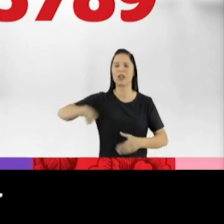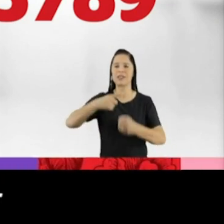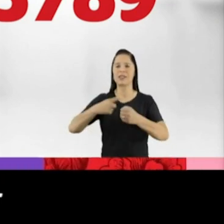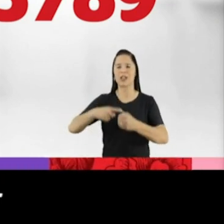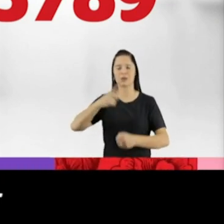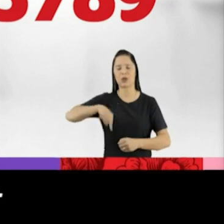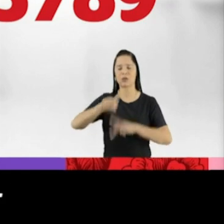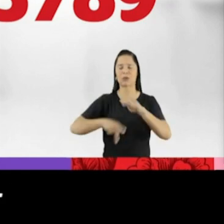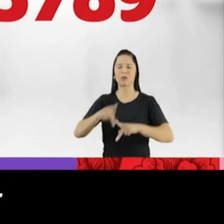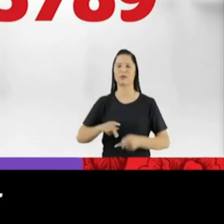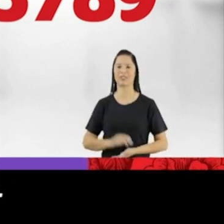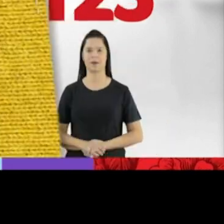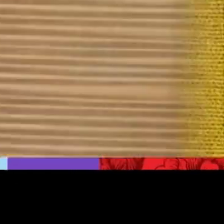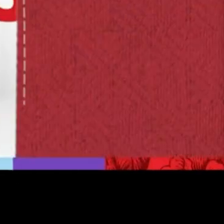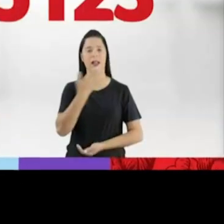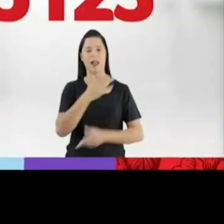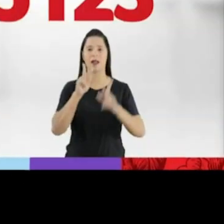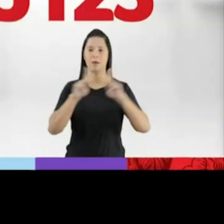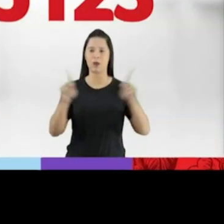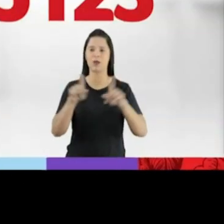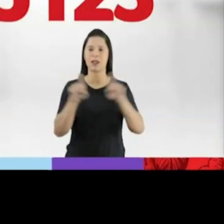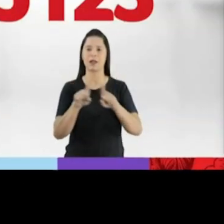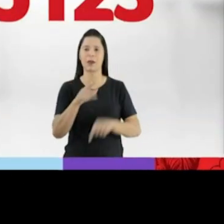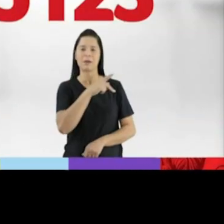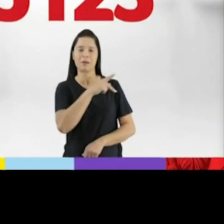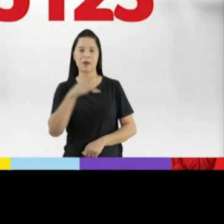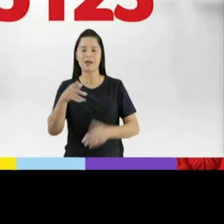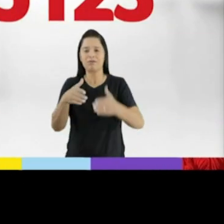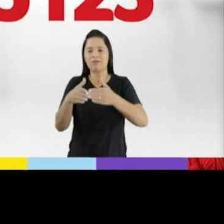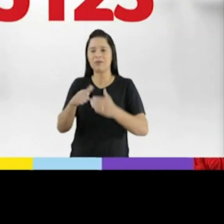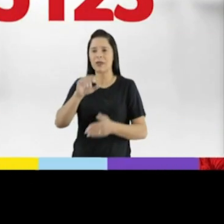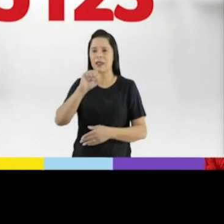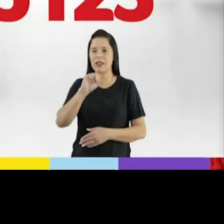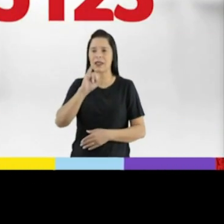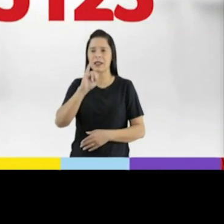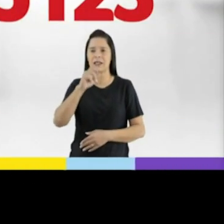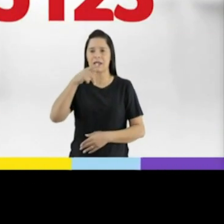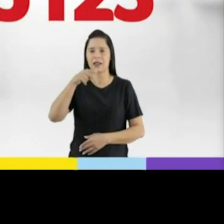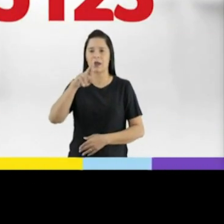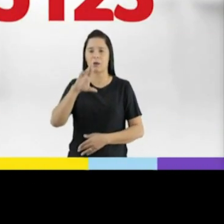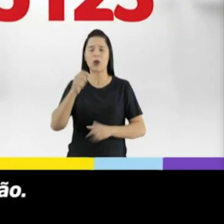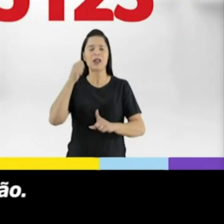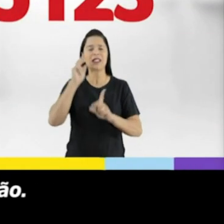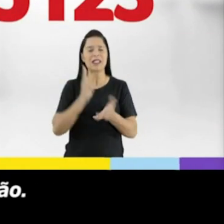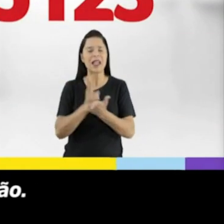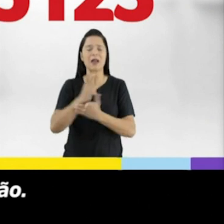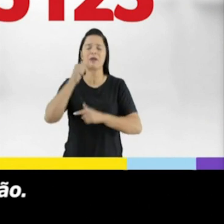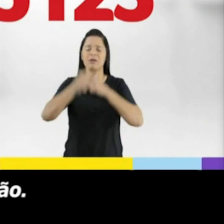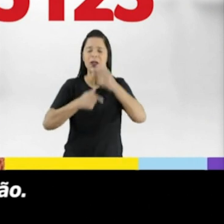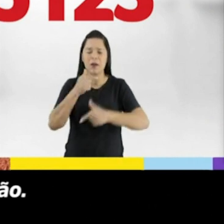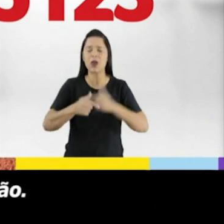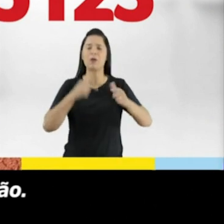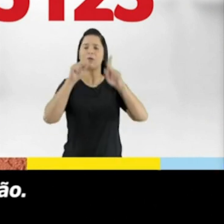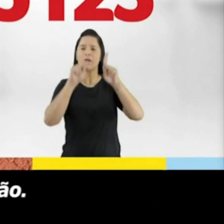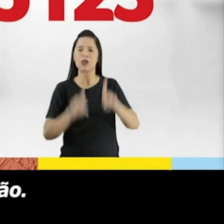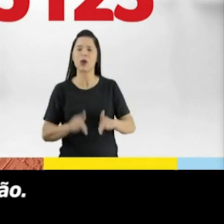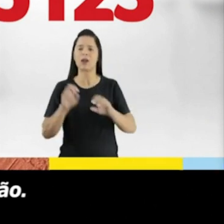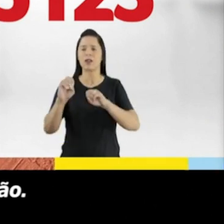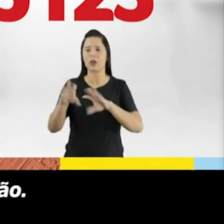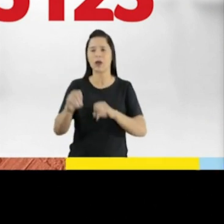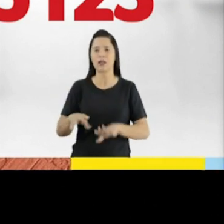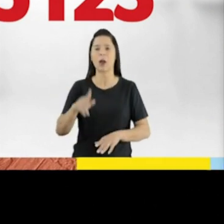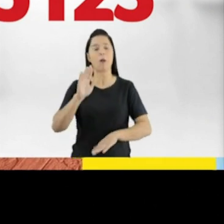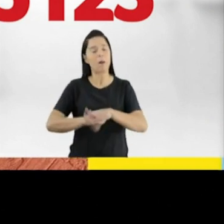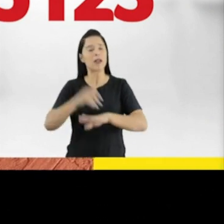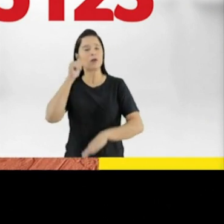região, por nossa cidade, por nosso povo. Sou professora e presidenta licenciada do CIP. Dediquei minha vida à luta dos trabalhadores e à